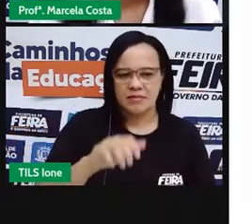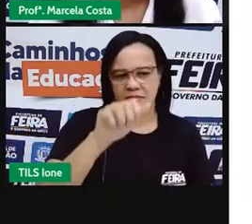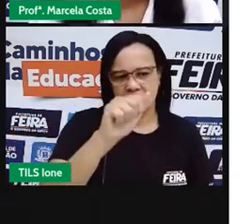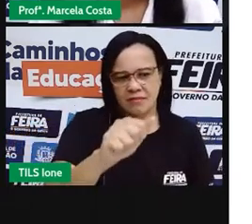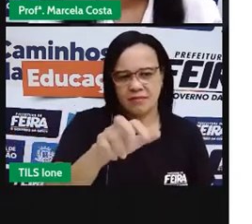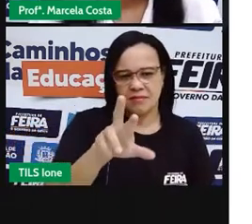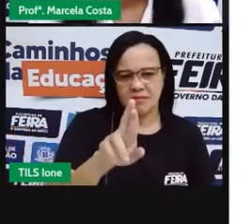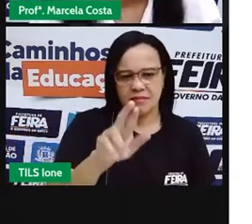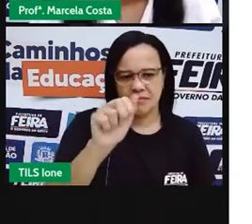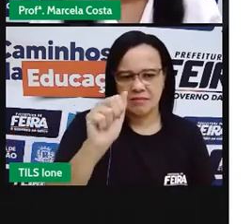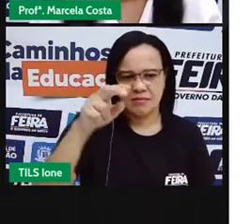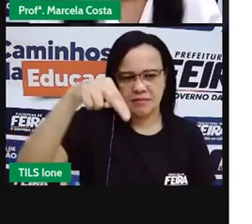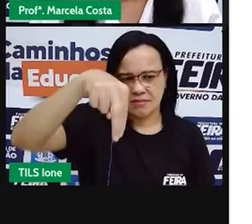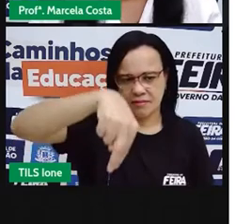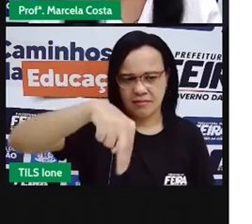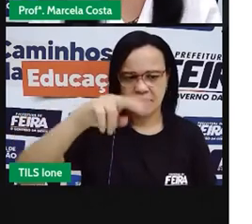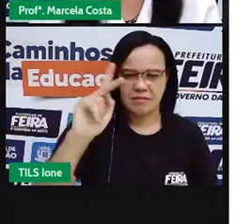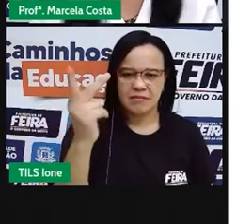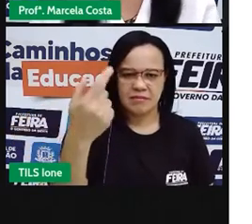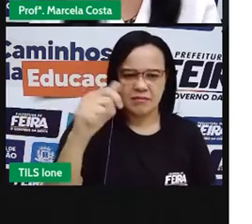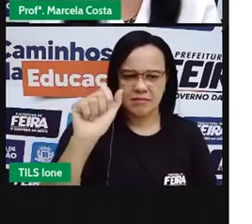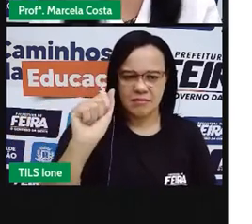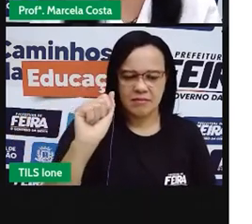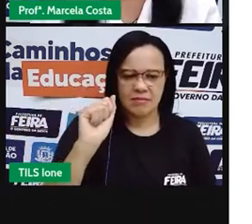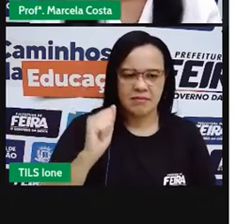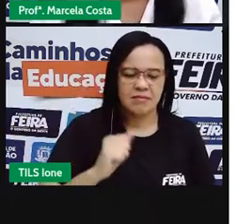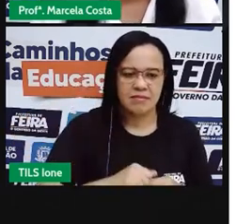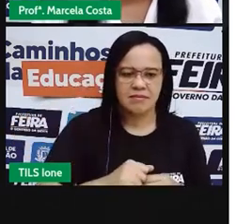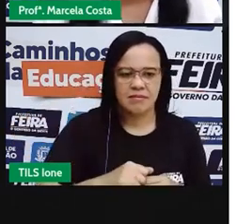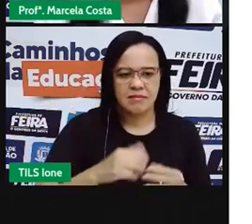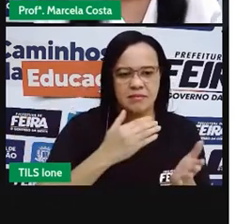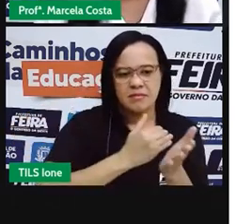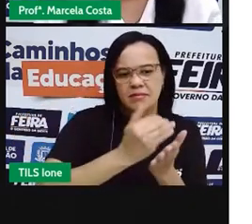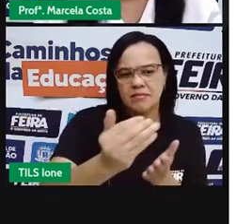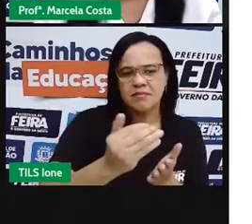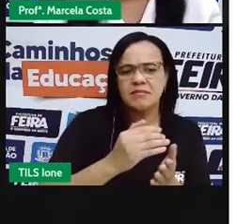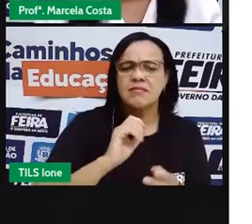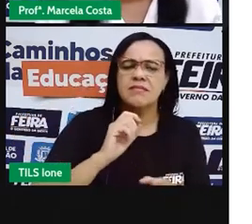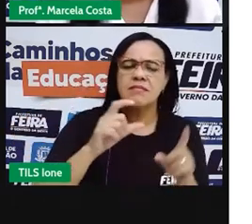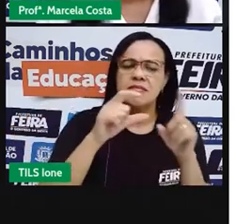Aranha. Aranha. Aranha começa com qual letra?